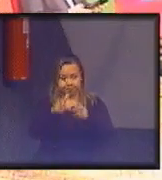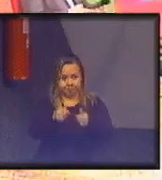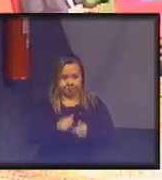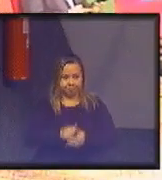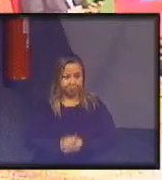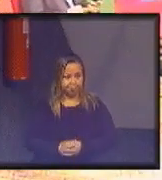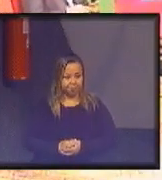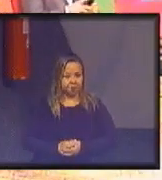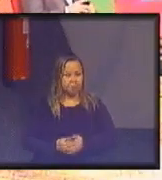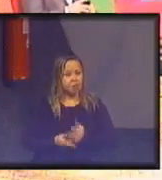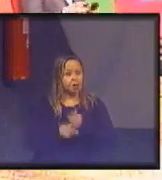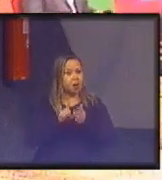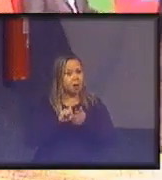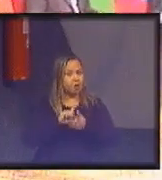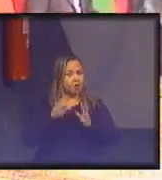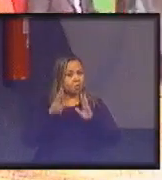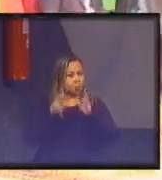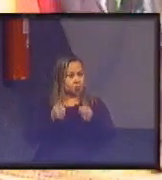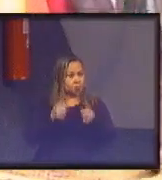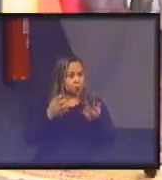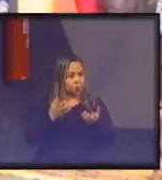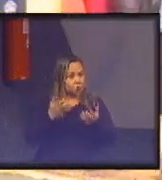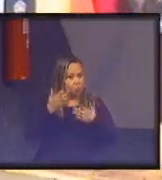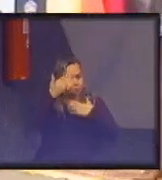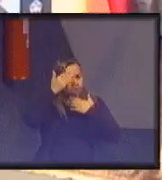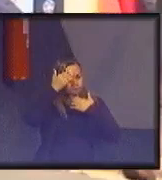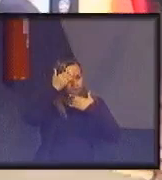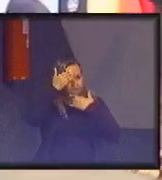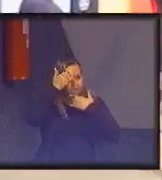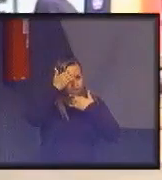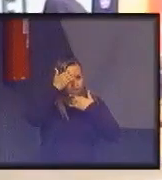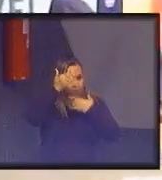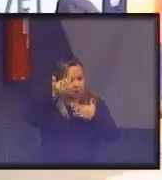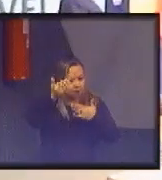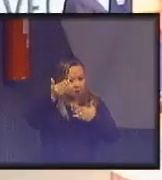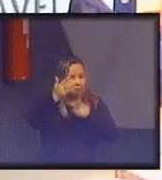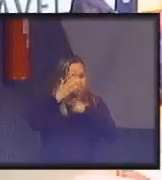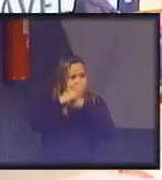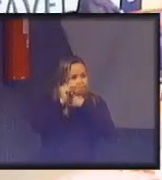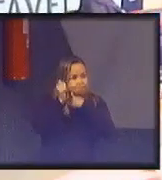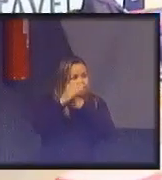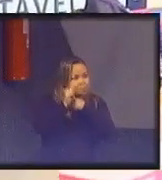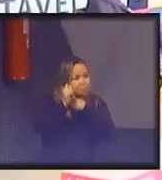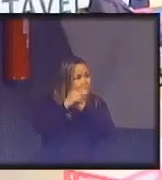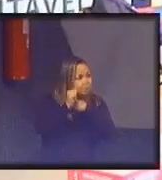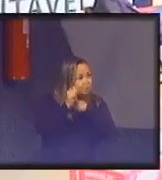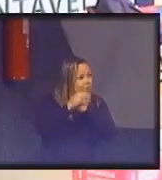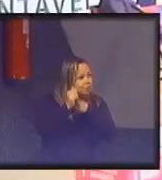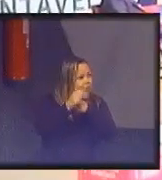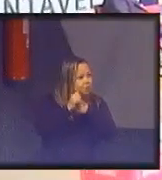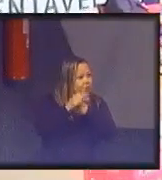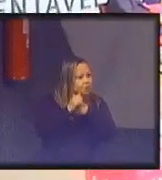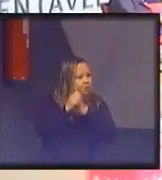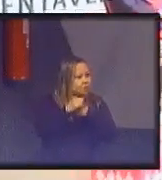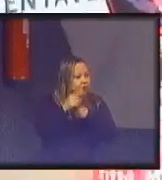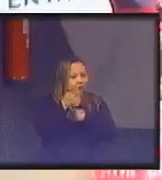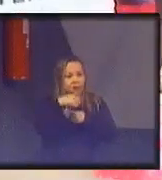Antes de tudo, eu queria agradecer a gentileza da Kathleen, a confiança,